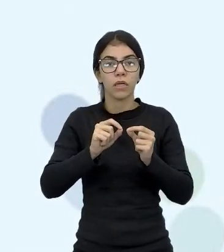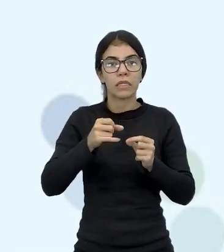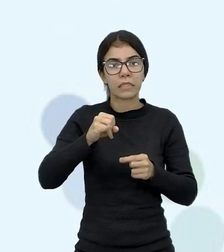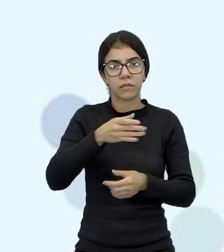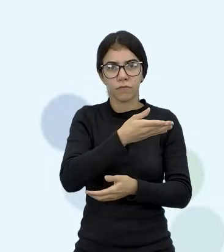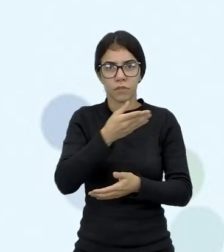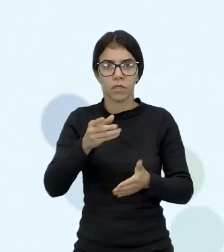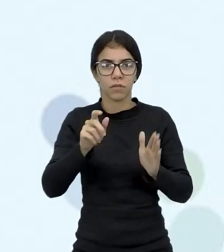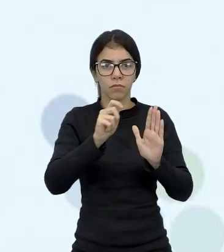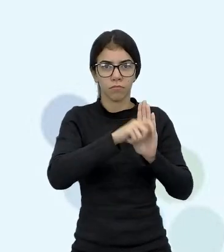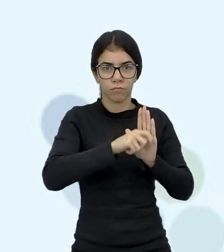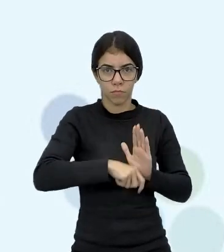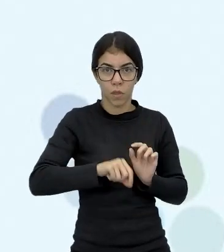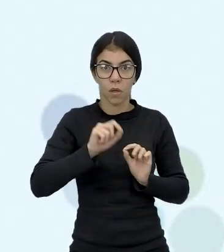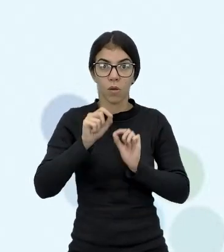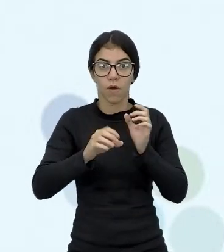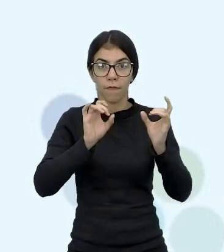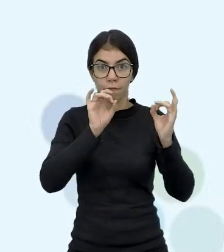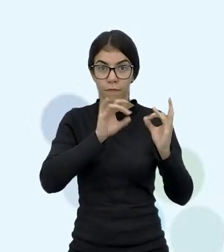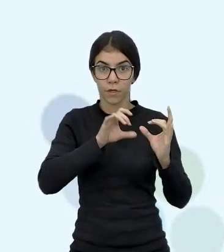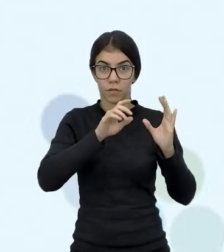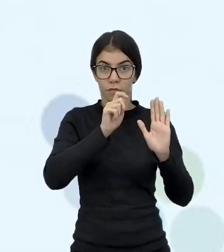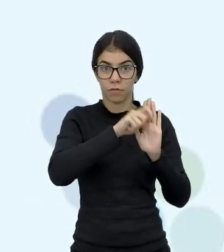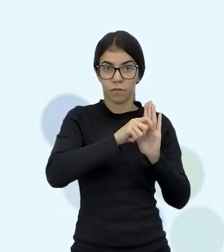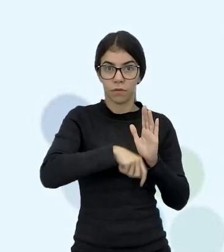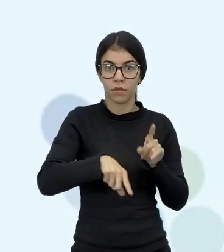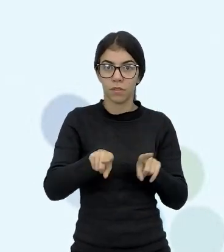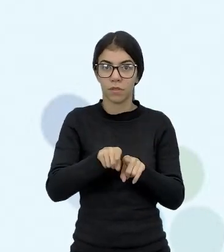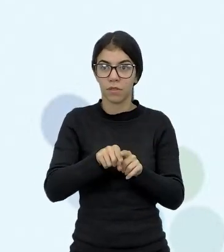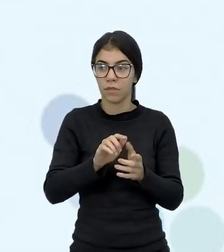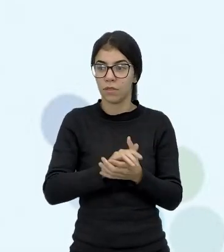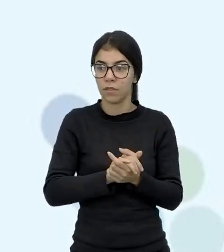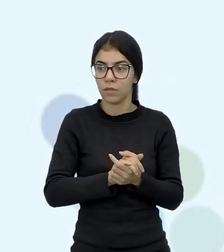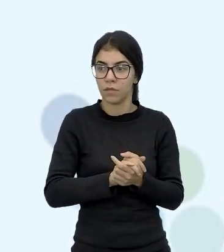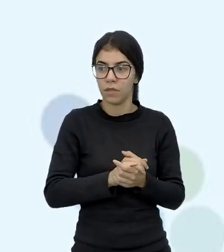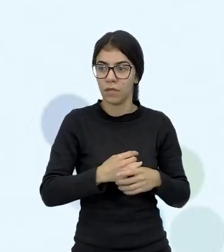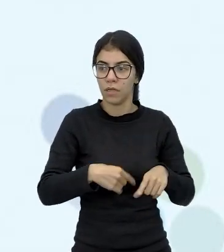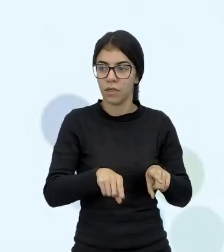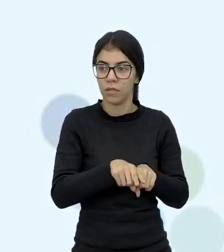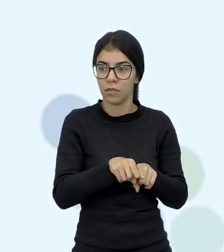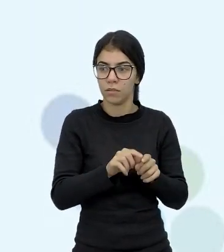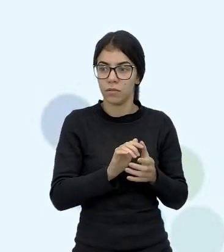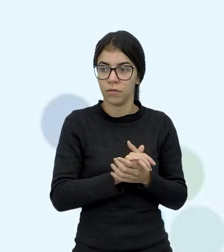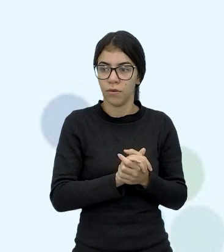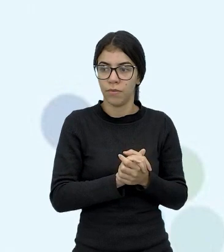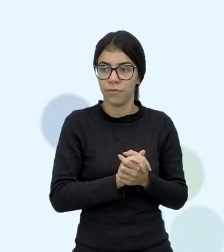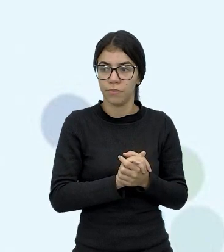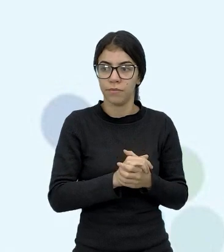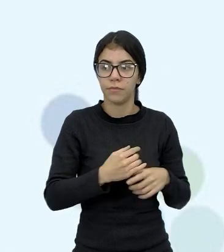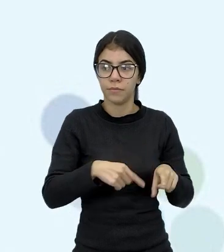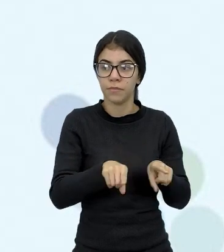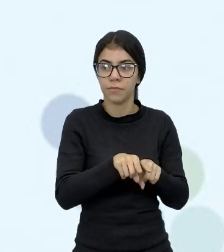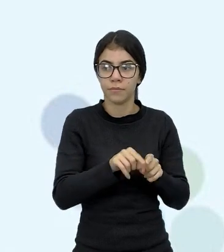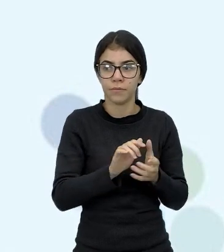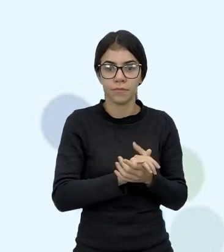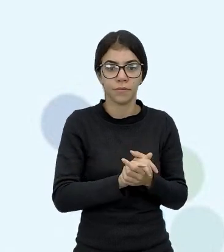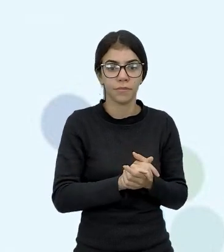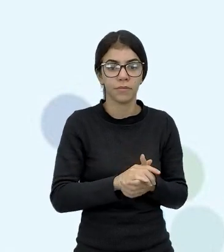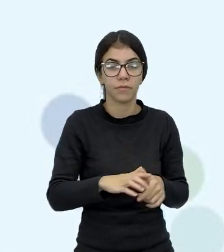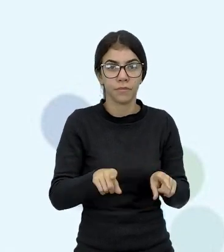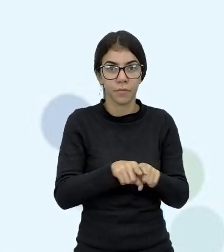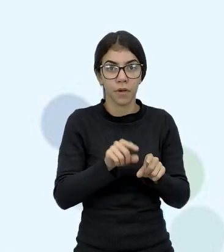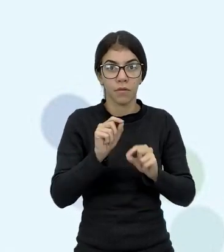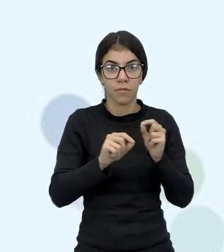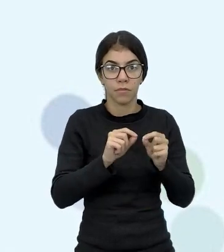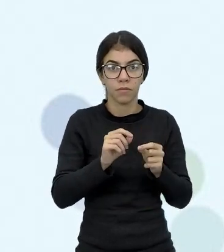formulário, né? Para dar esses feedbacks. Até para não dar muito trabalho, vocês não perderem tanto tempo, né? Falando, muita gente falando ao mesmo tempo.